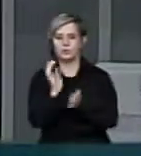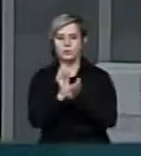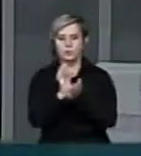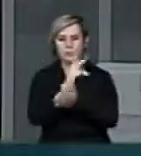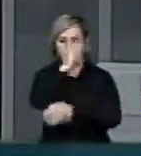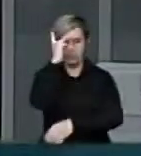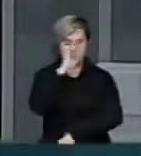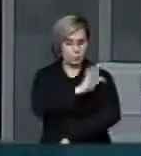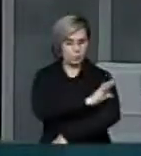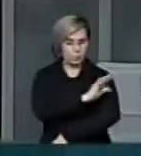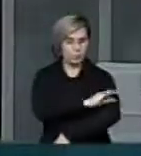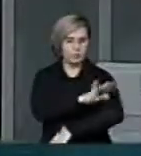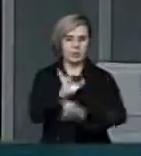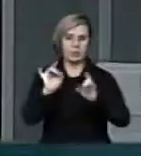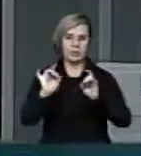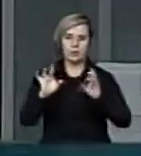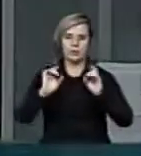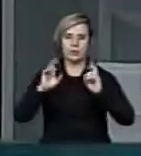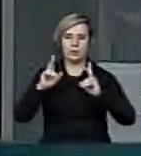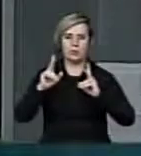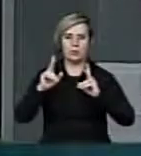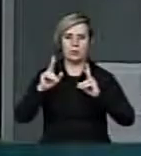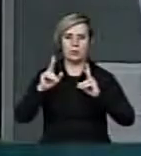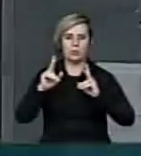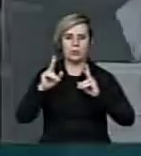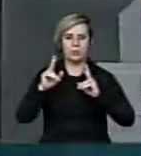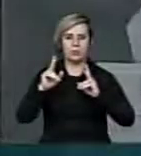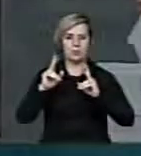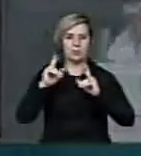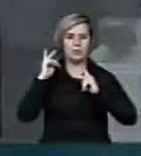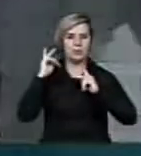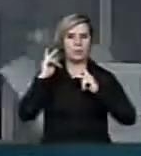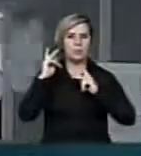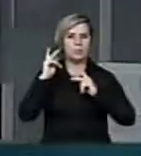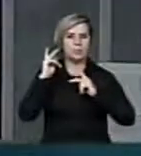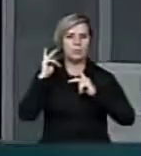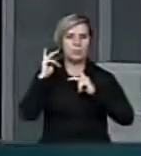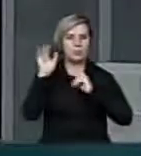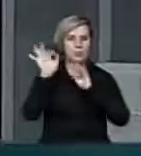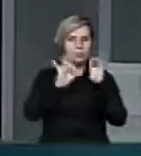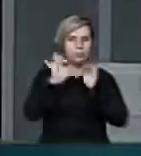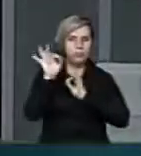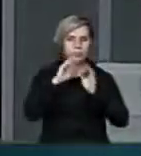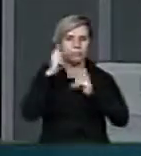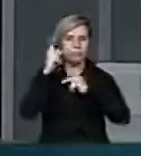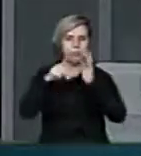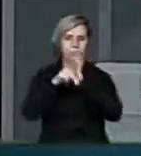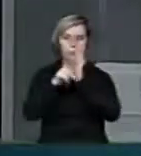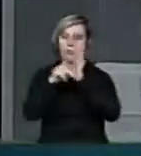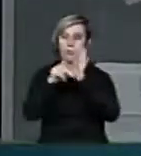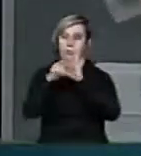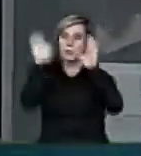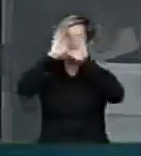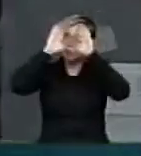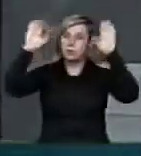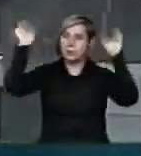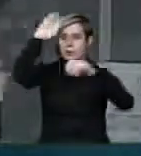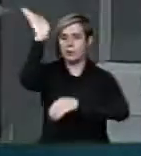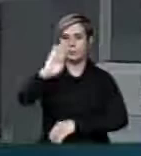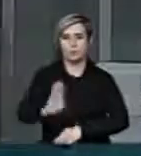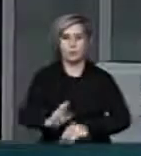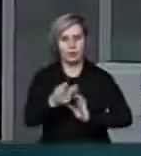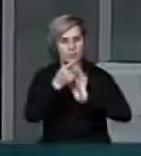especializados na política espacial brasileira. Basicamente, a inteligência do programa espacial